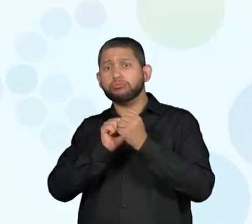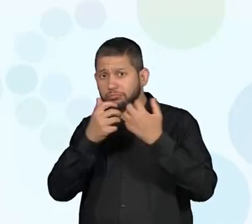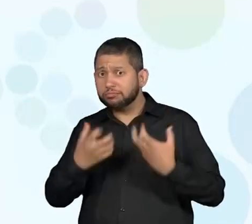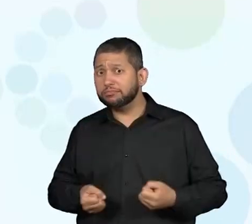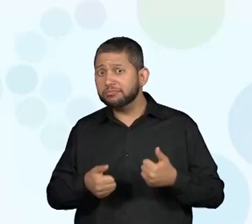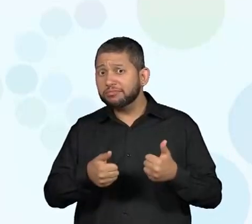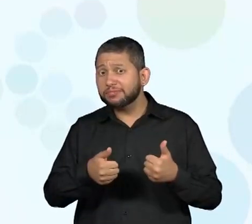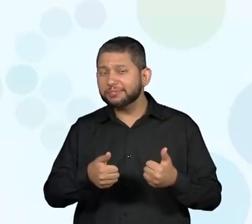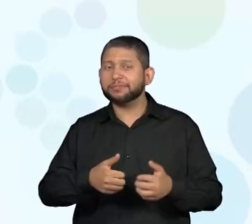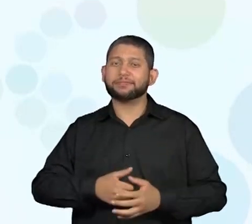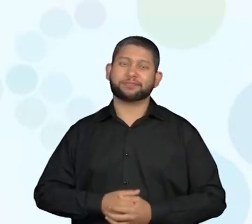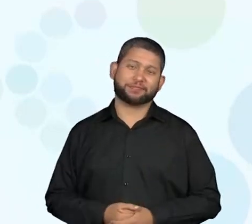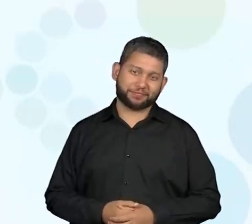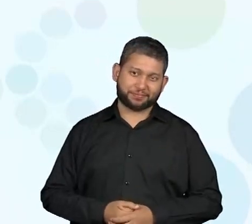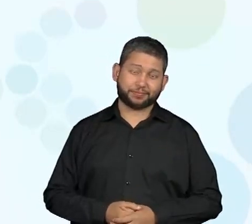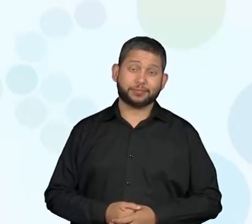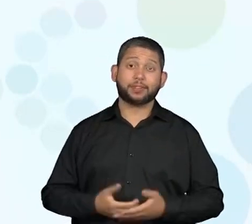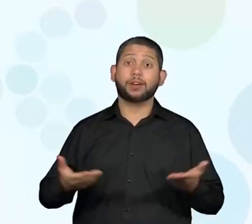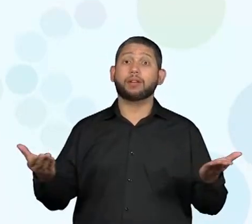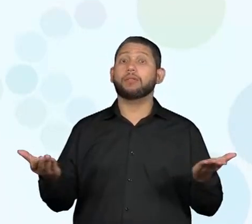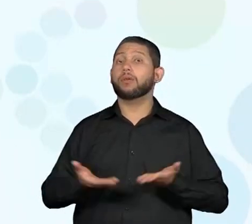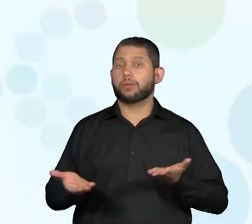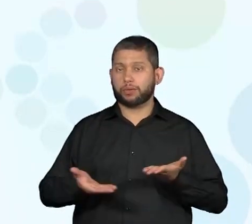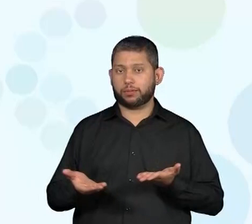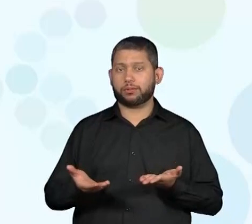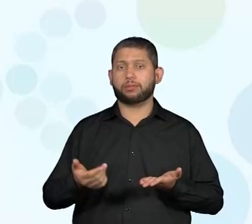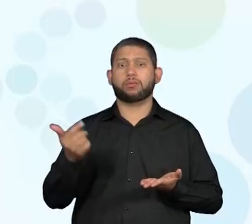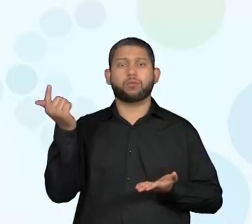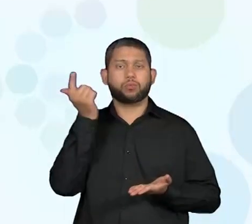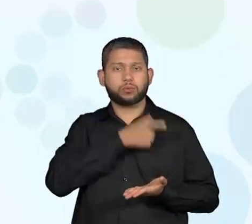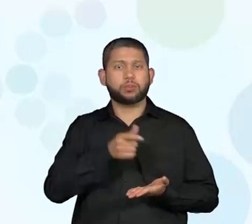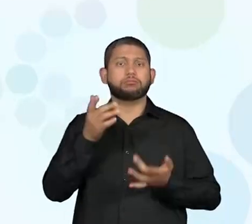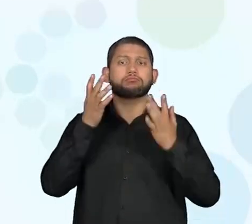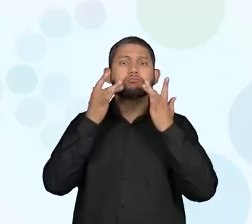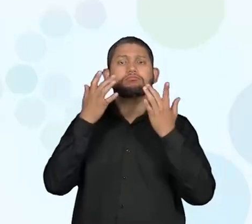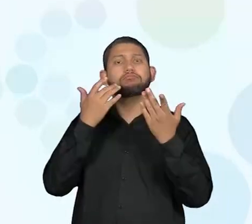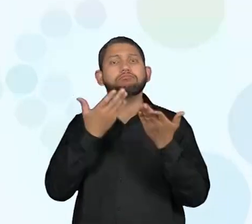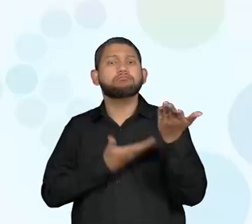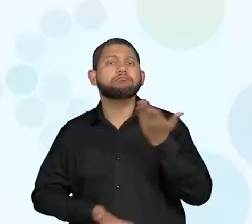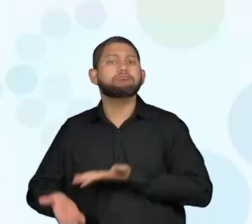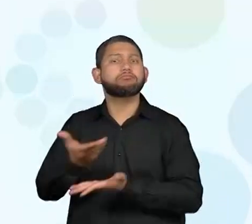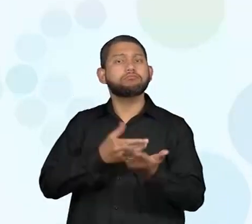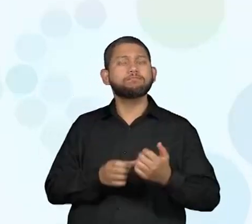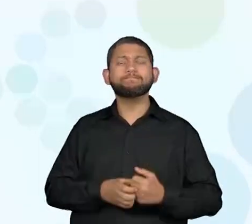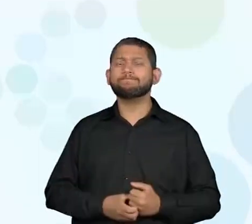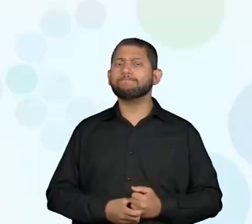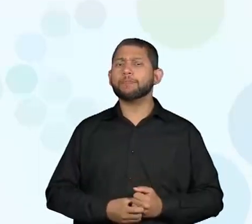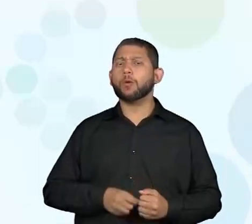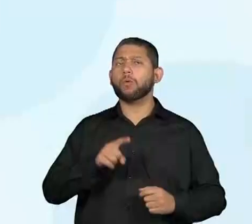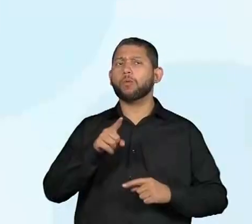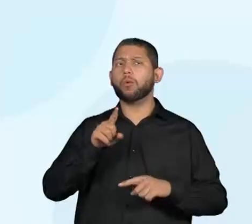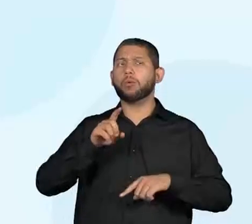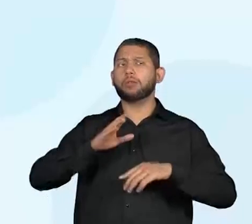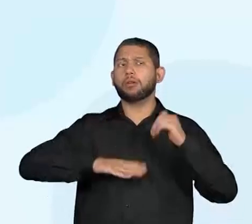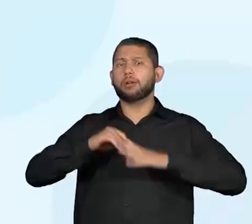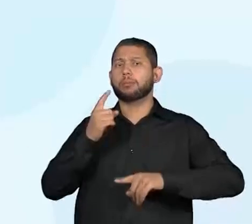Bora lá. Então, para a gente fazer essa aula, a gente vai trabalhar algumas habilidades.